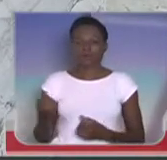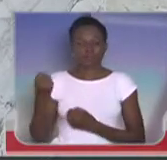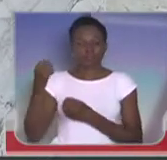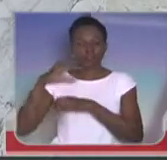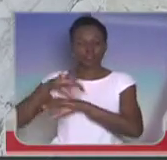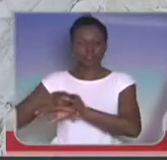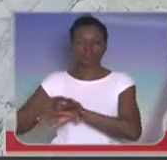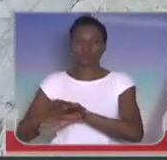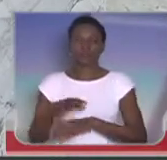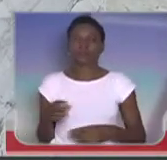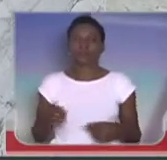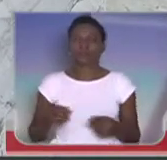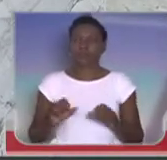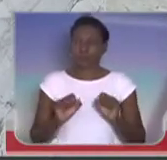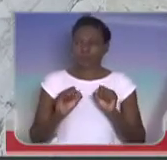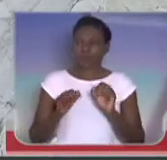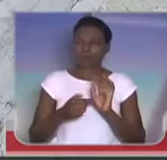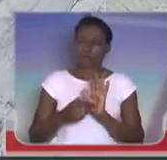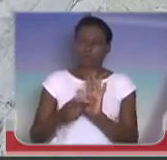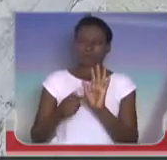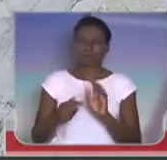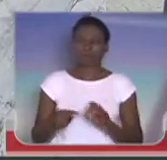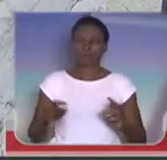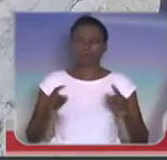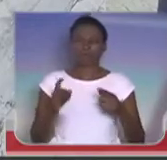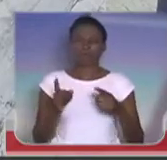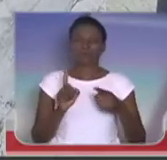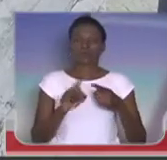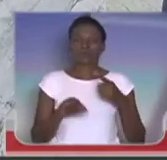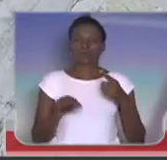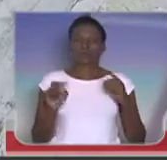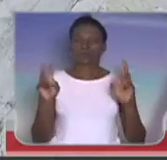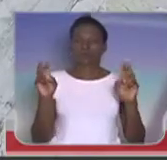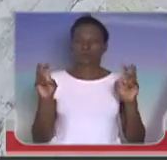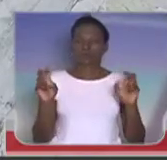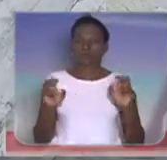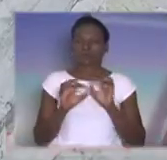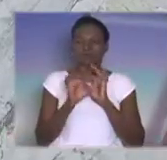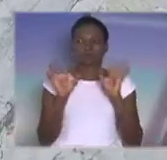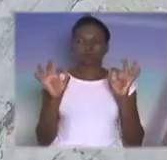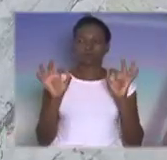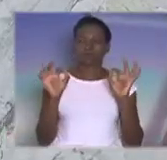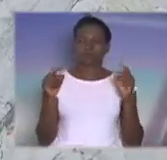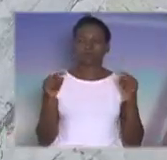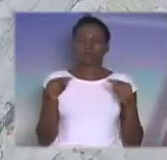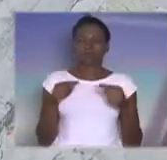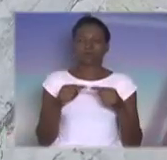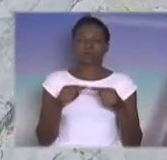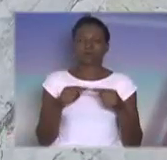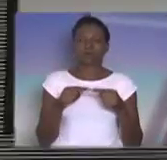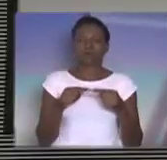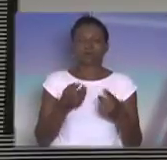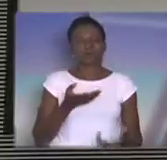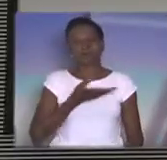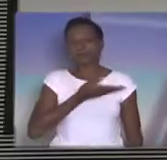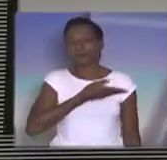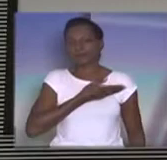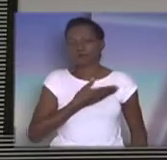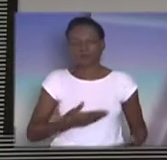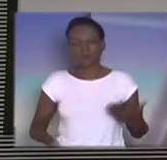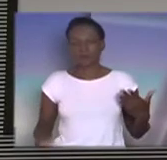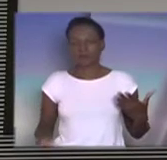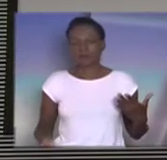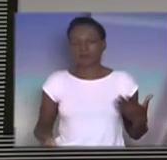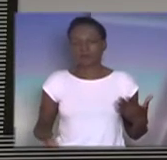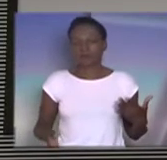primeiro que você tiver aí, pode pôr. O primeiro assunto que nós vamos falar aqui, ótimo, é sobre a perda de um querido amigo, um